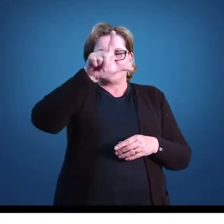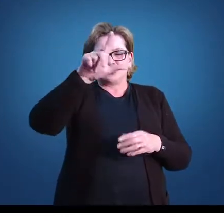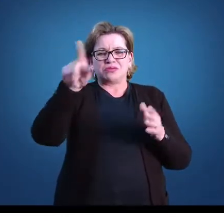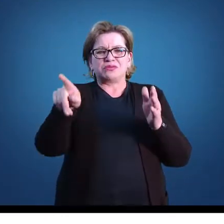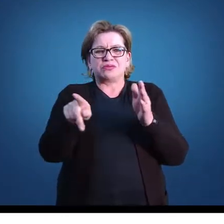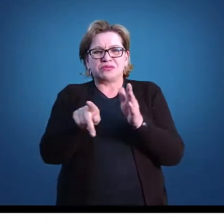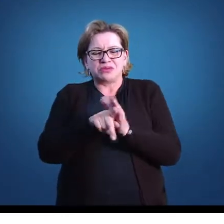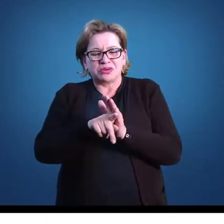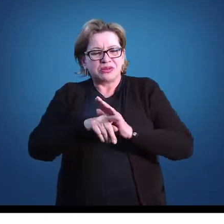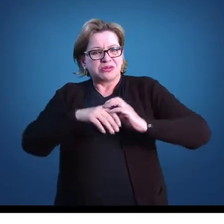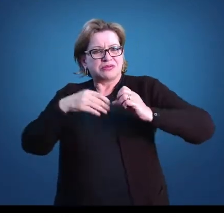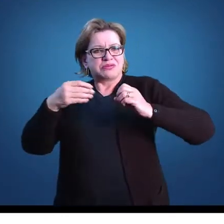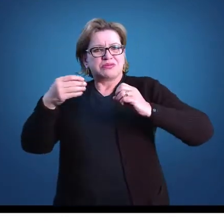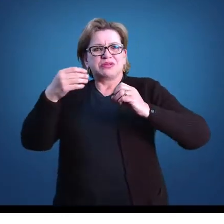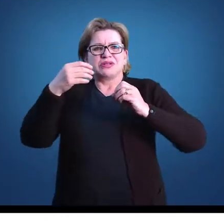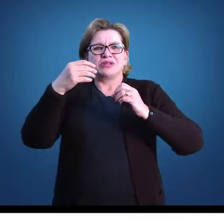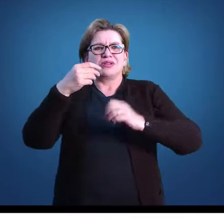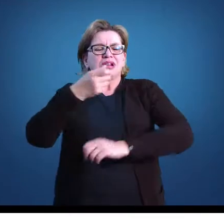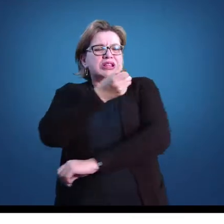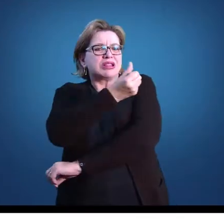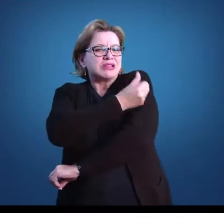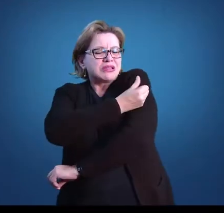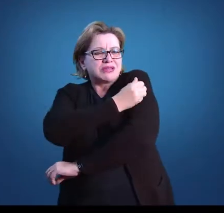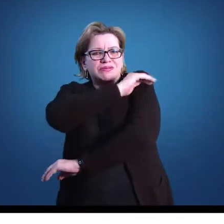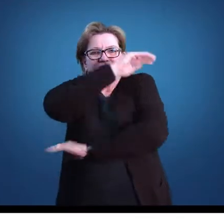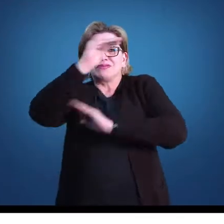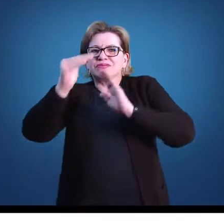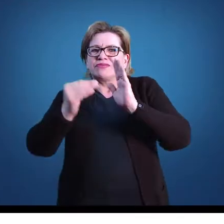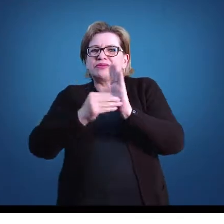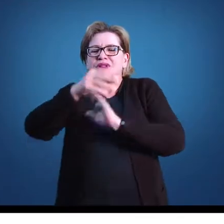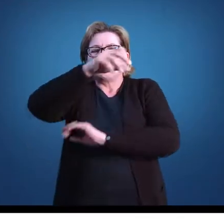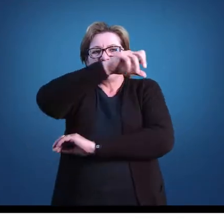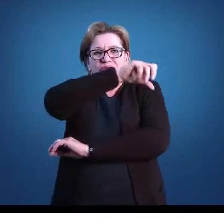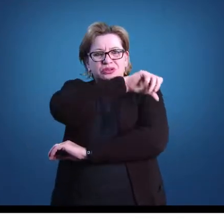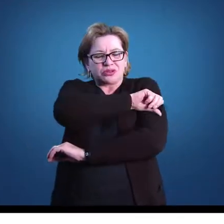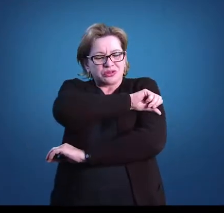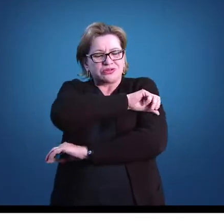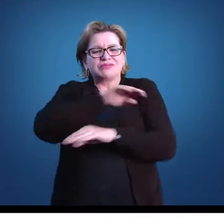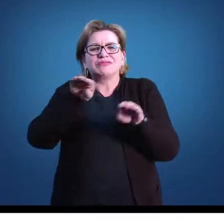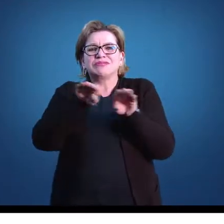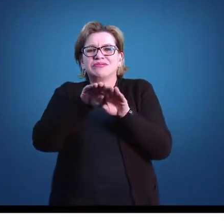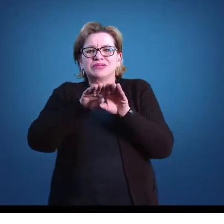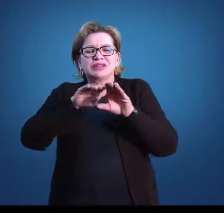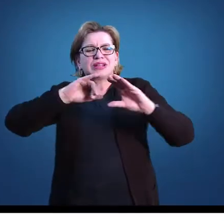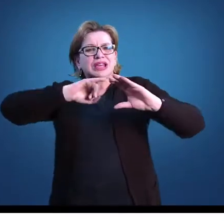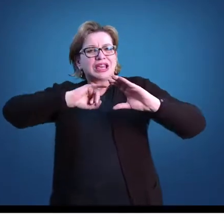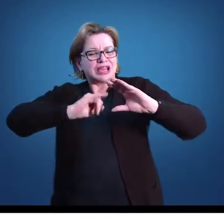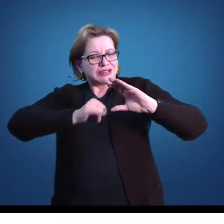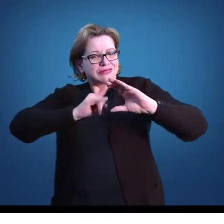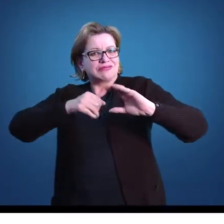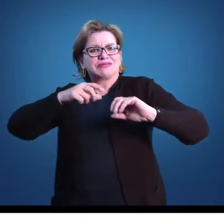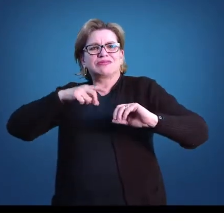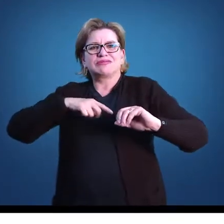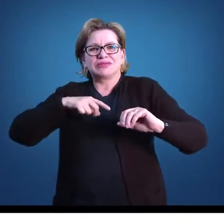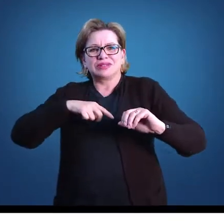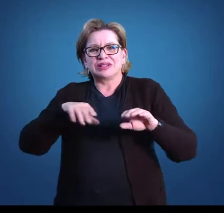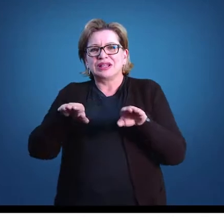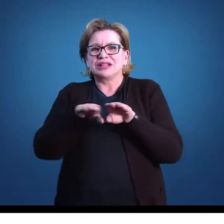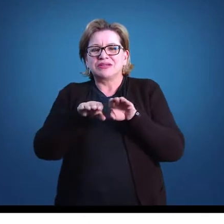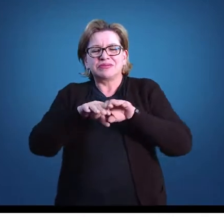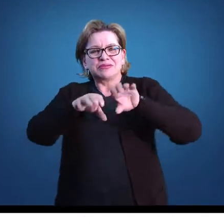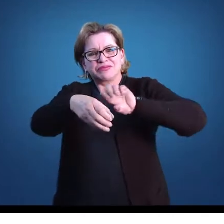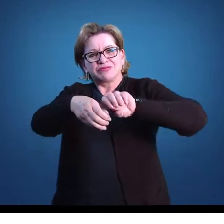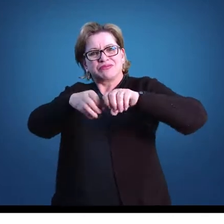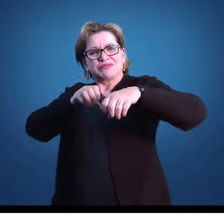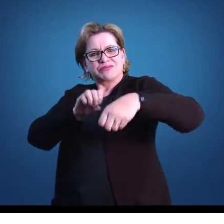que compreende o sexto ao nono ano, também a Educação de Jovens e Adultos, a EJA, e o curso de Formação de